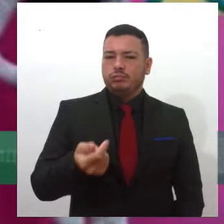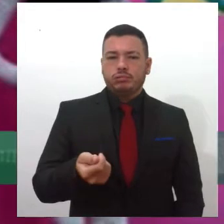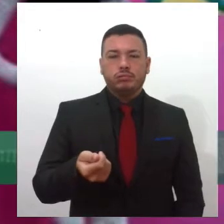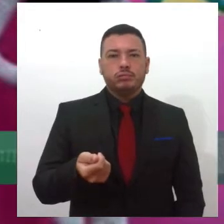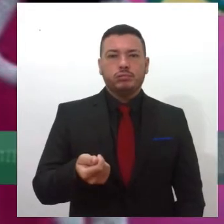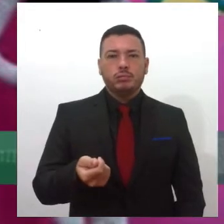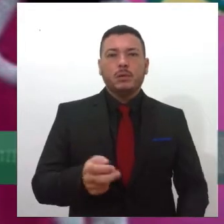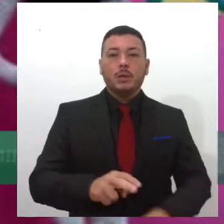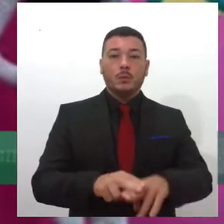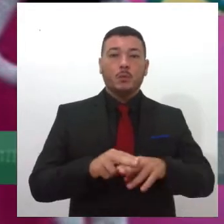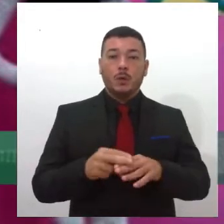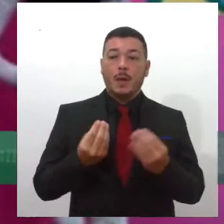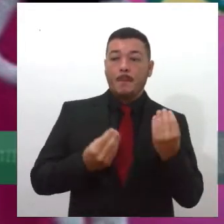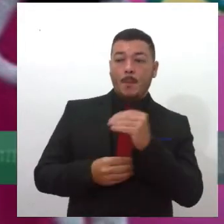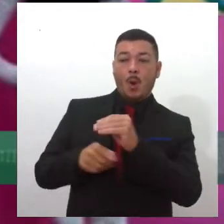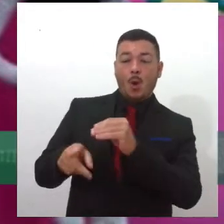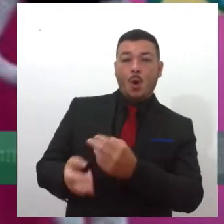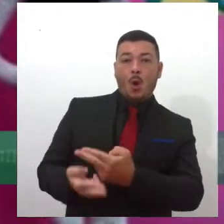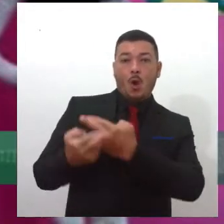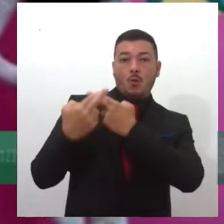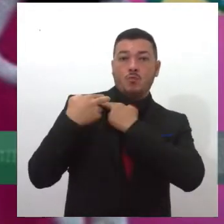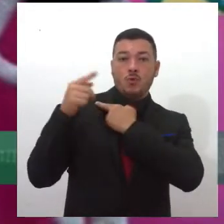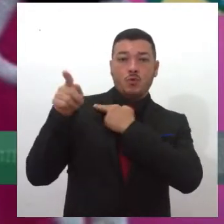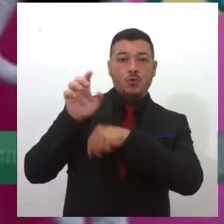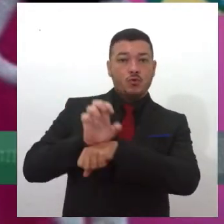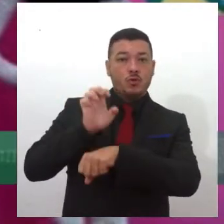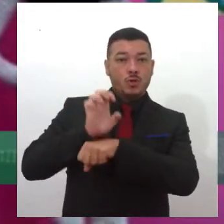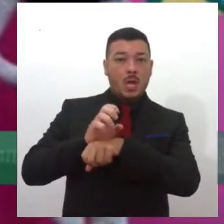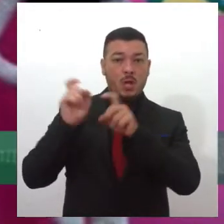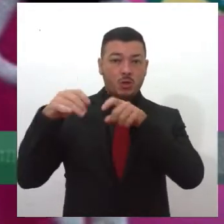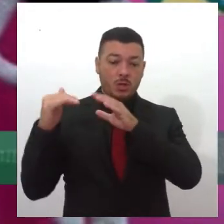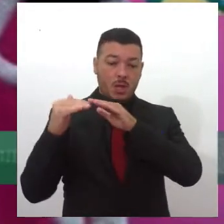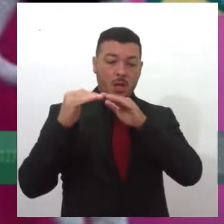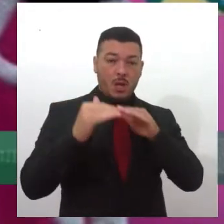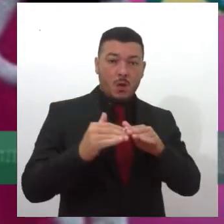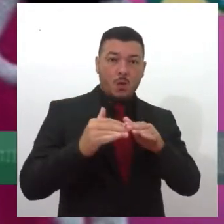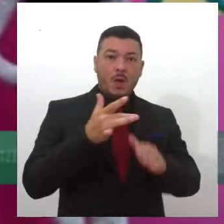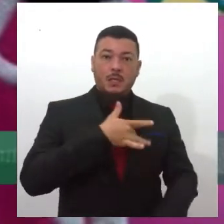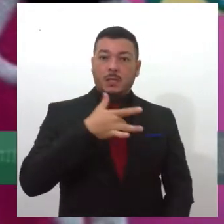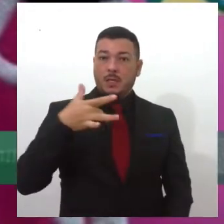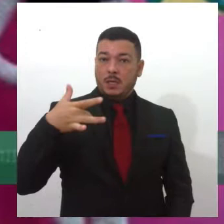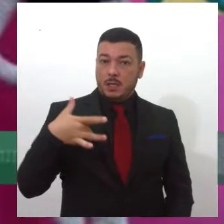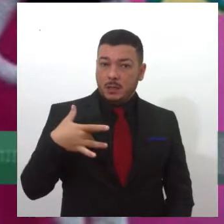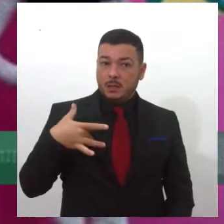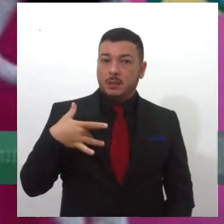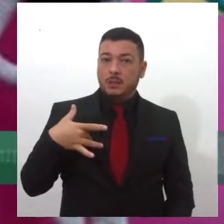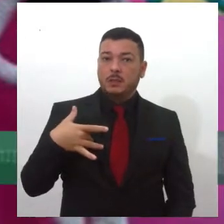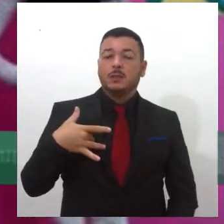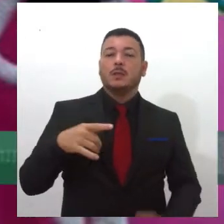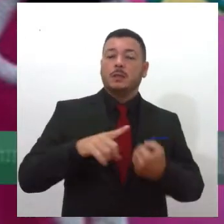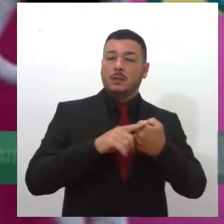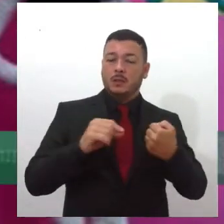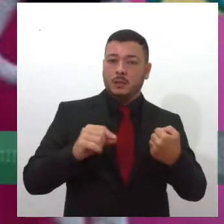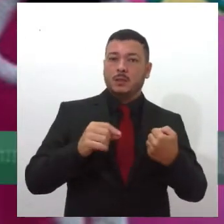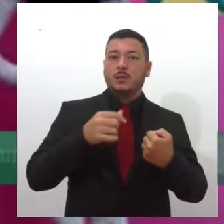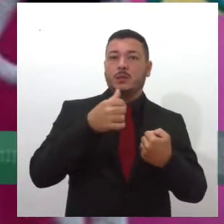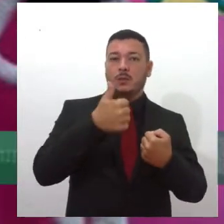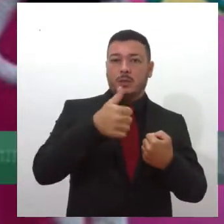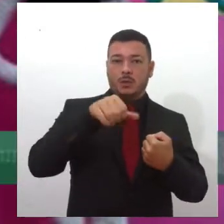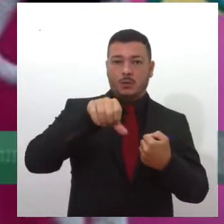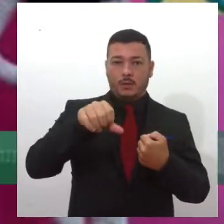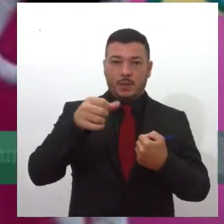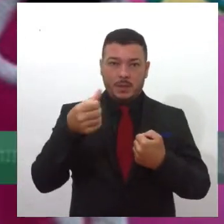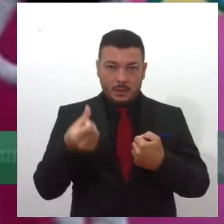impõe ao Estado o dever de fornecer a saúde. Artigo 196 da Constituição é